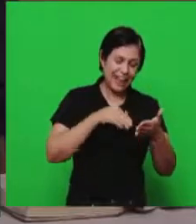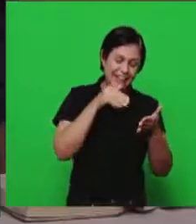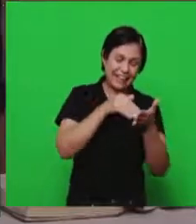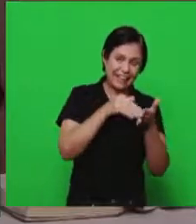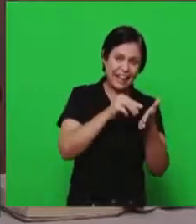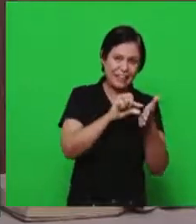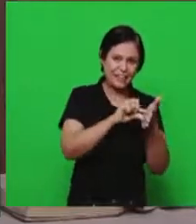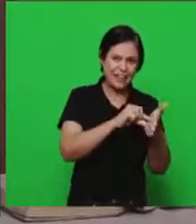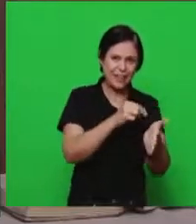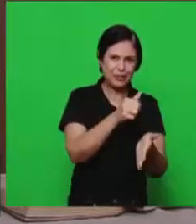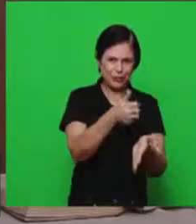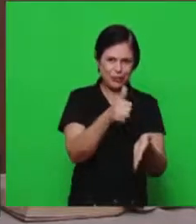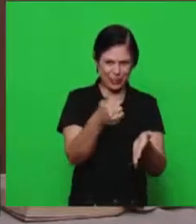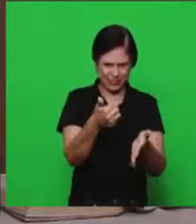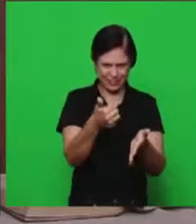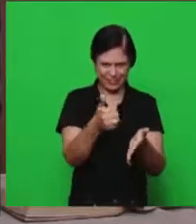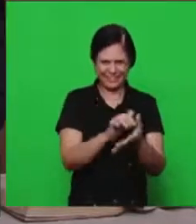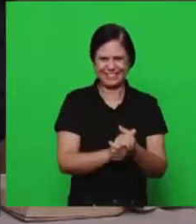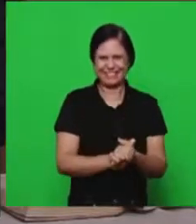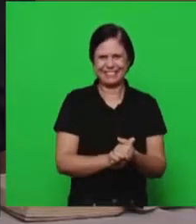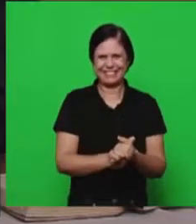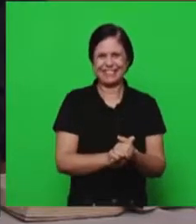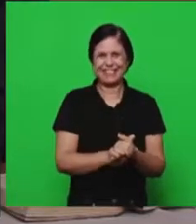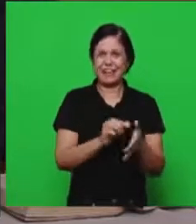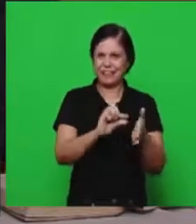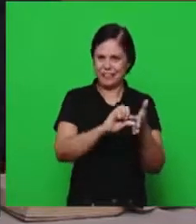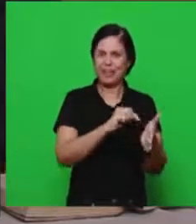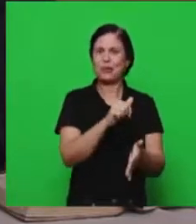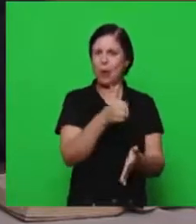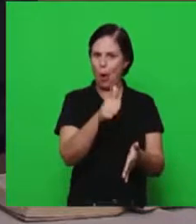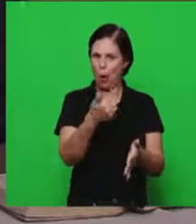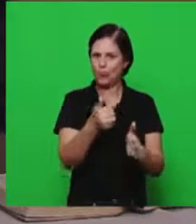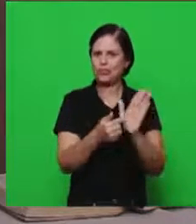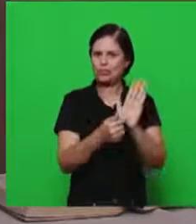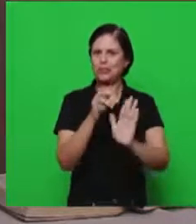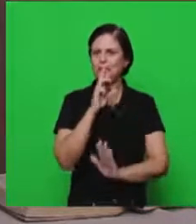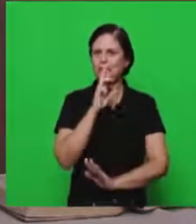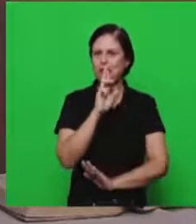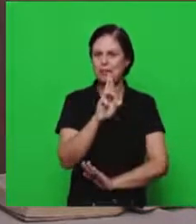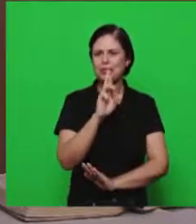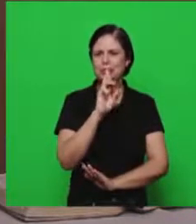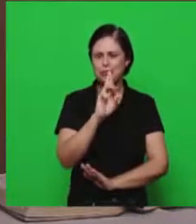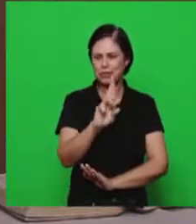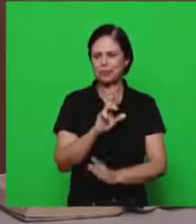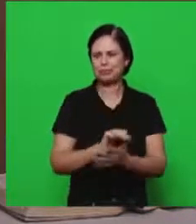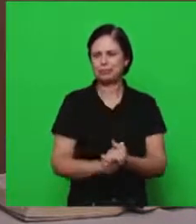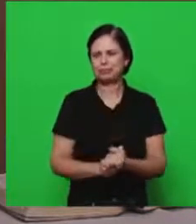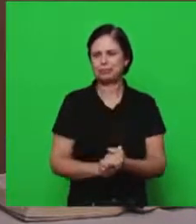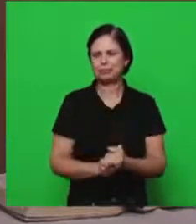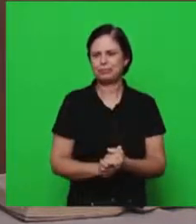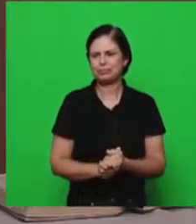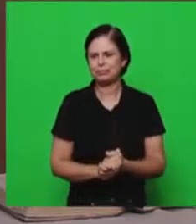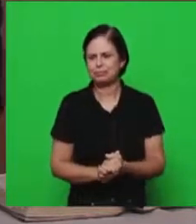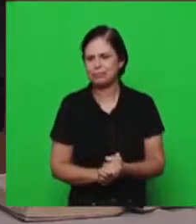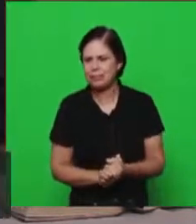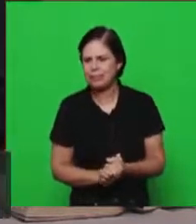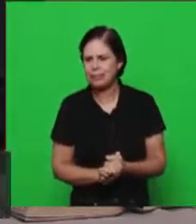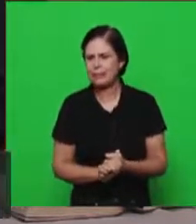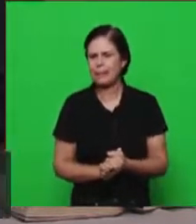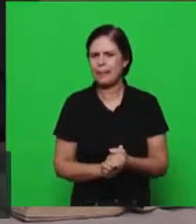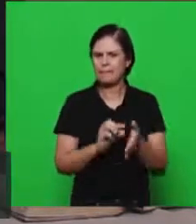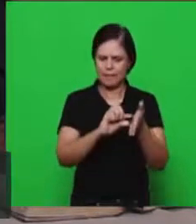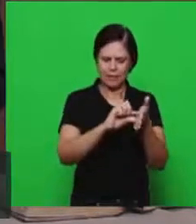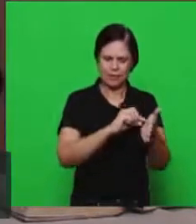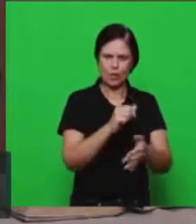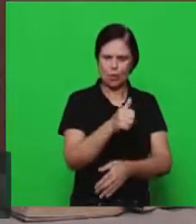vamos lá no versículo 11 onde está a resposta a nossa pergunta porque esta palavra do senhor Jesus no